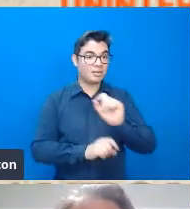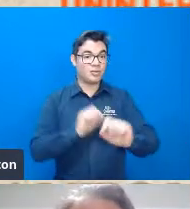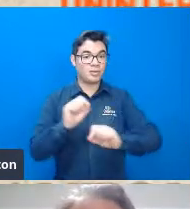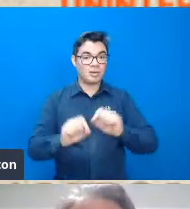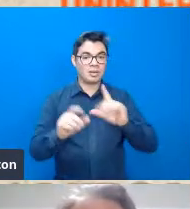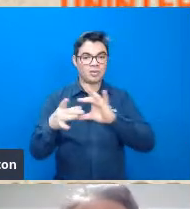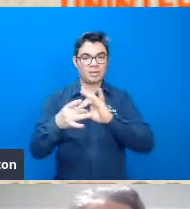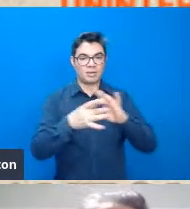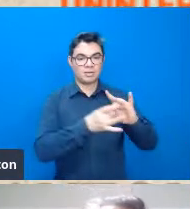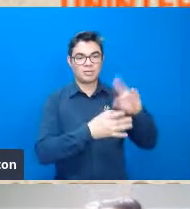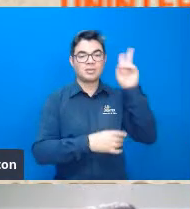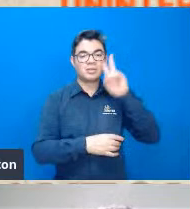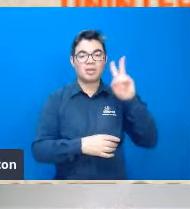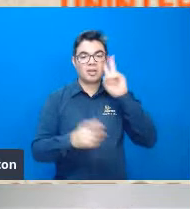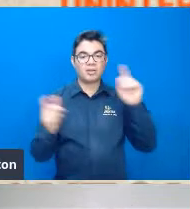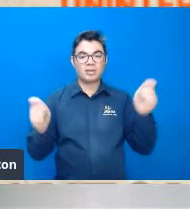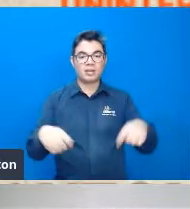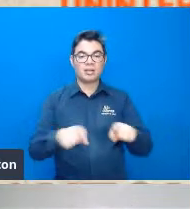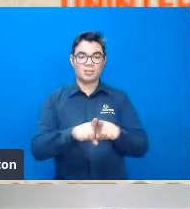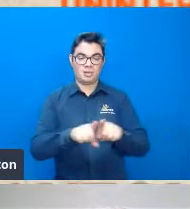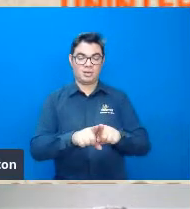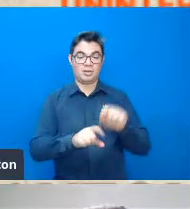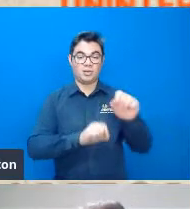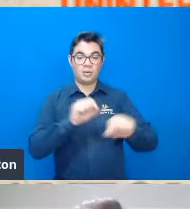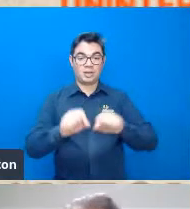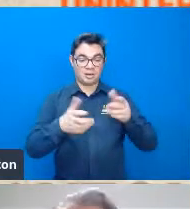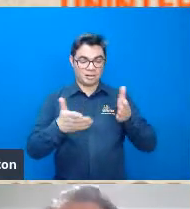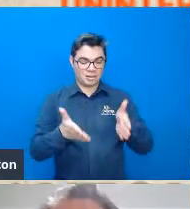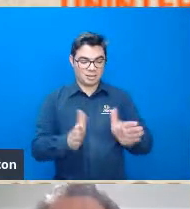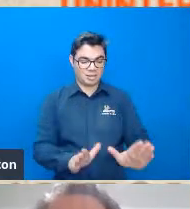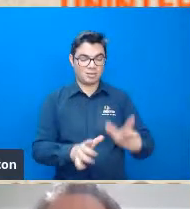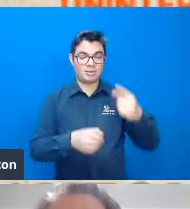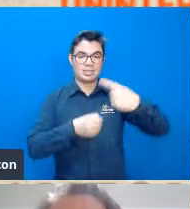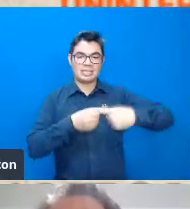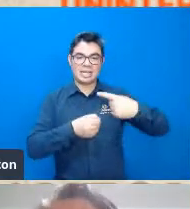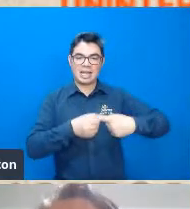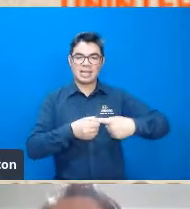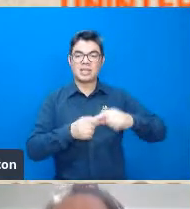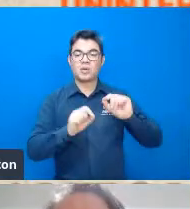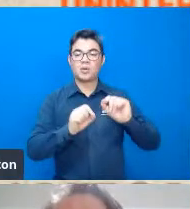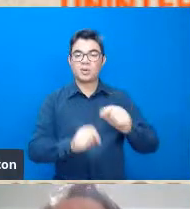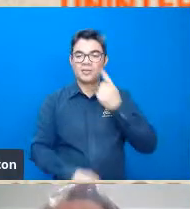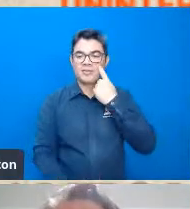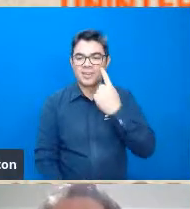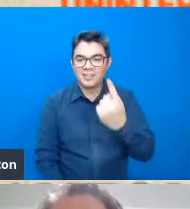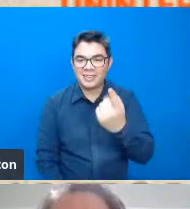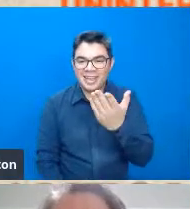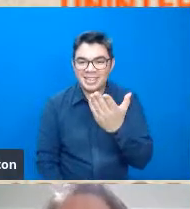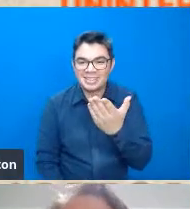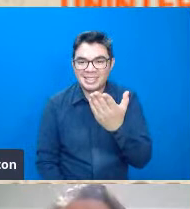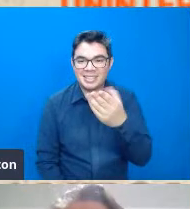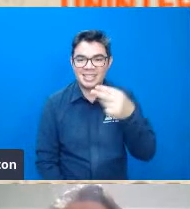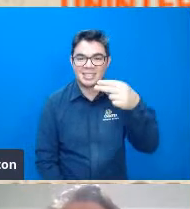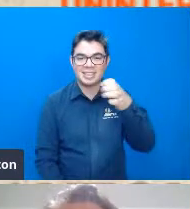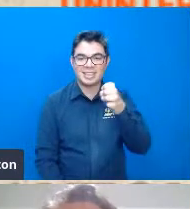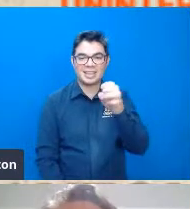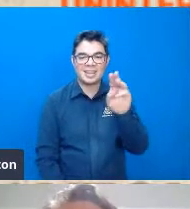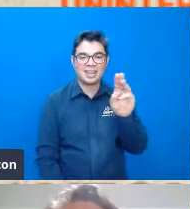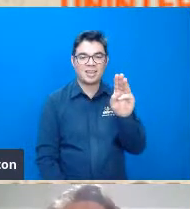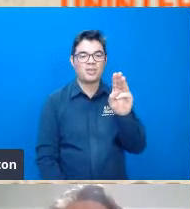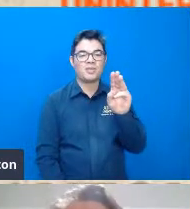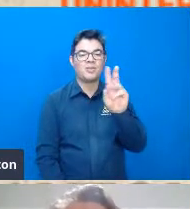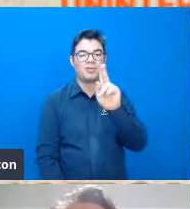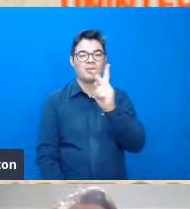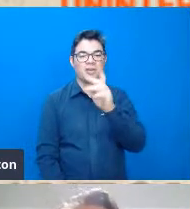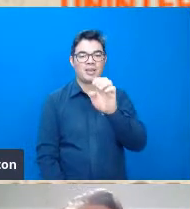contexto histórico, né, e ele nasceu numa cidade muito pequena, em New Hampshire, no nordeste dos Estados Unidos, né, lá